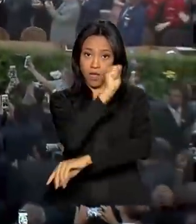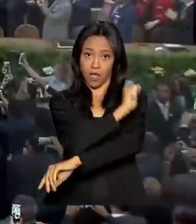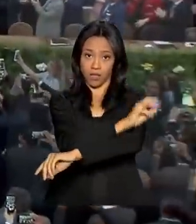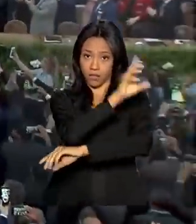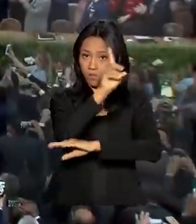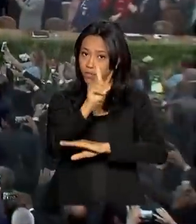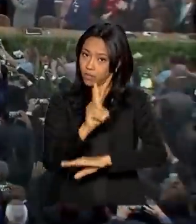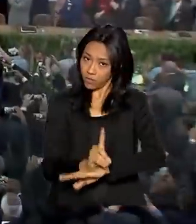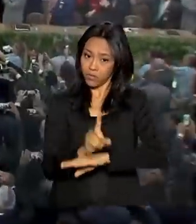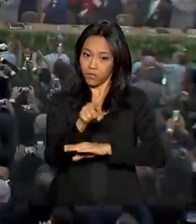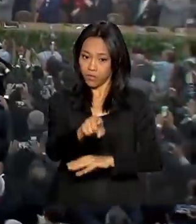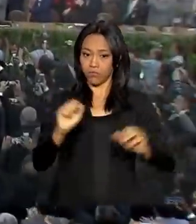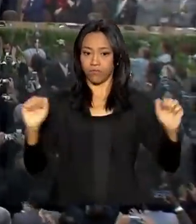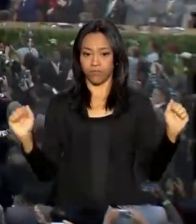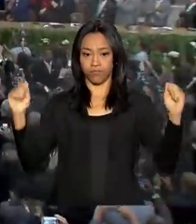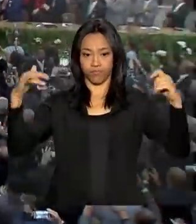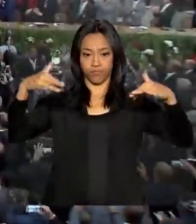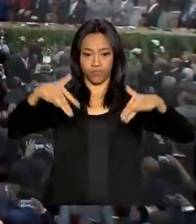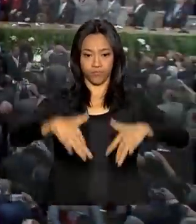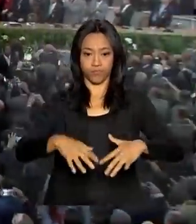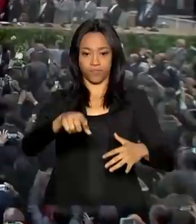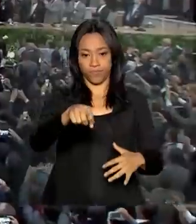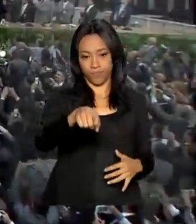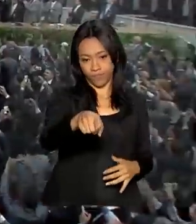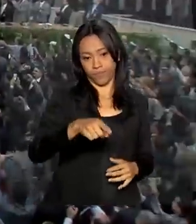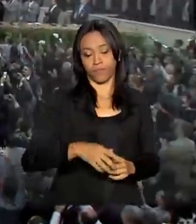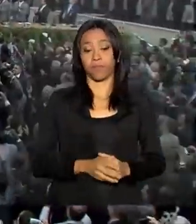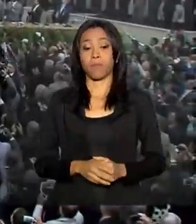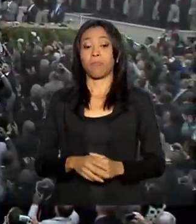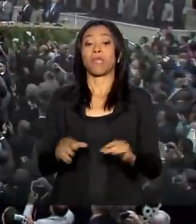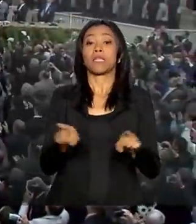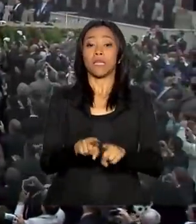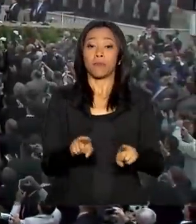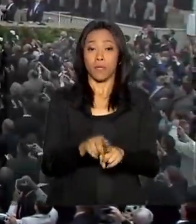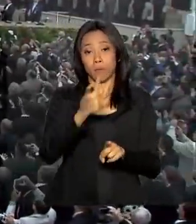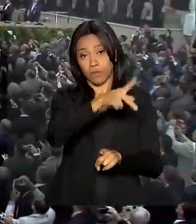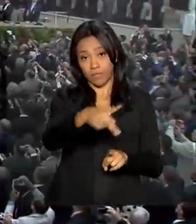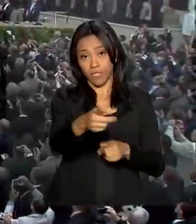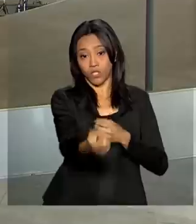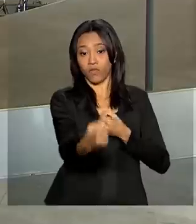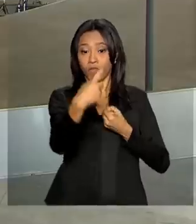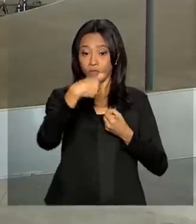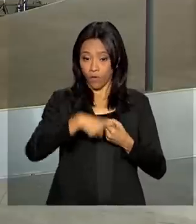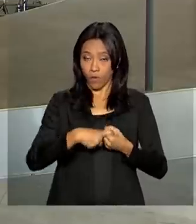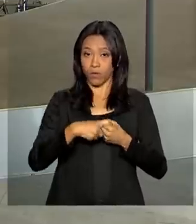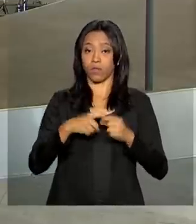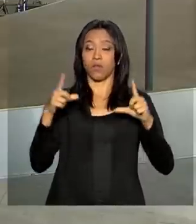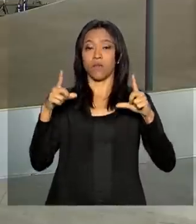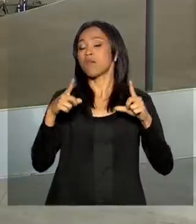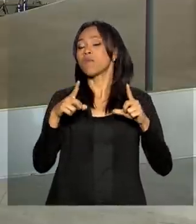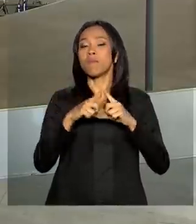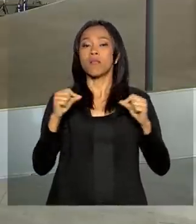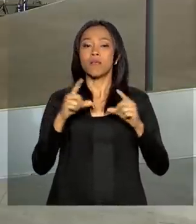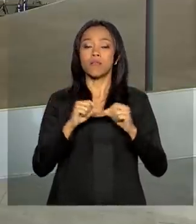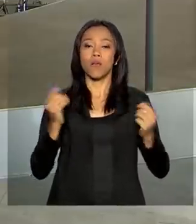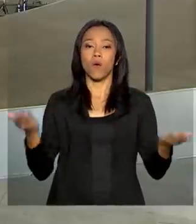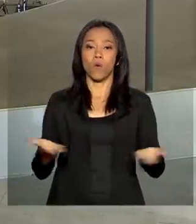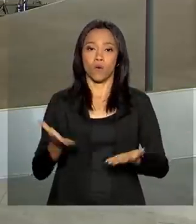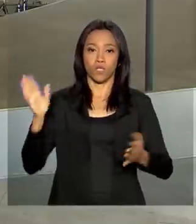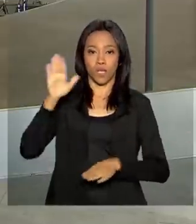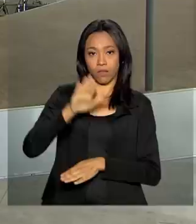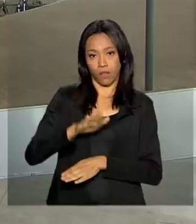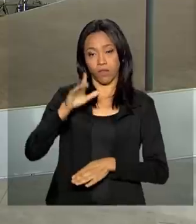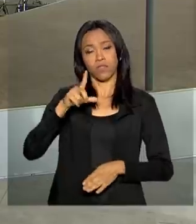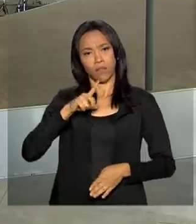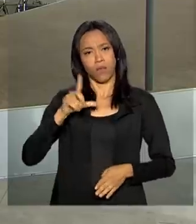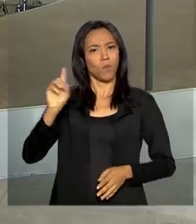Convenção das Assembleias de Deus. E Roberto, o presidente, retorna à Brasília nesta tarde e recebe aqui no Palácio do